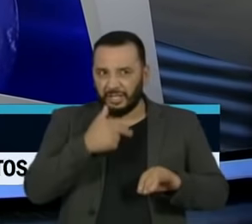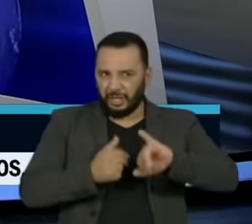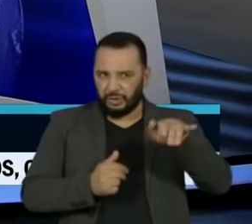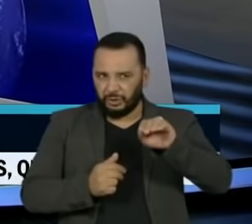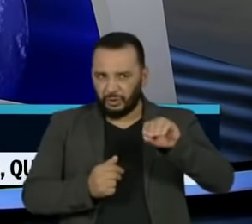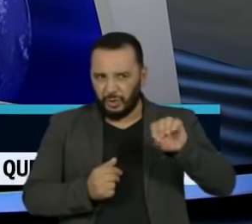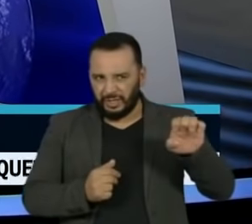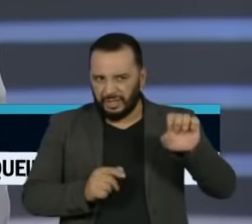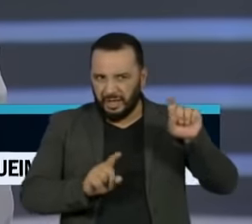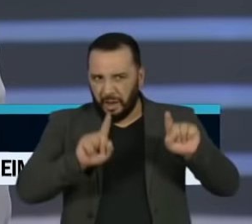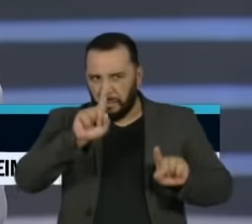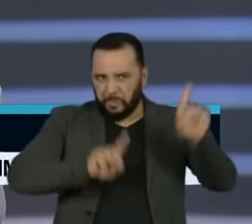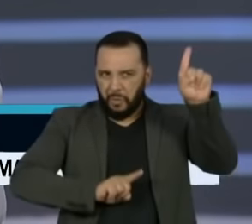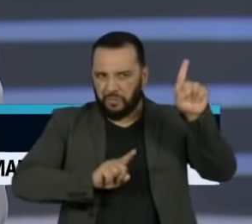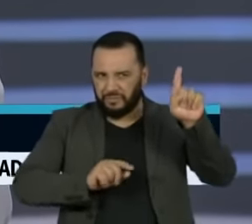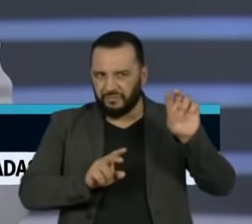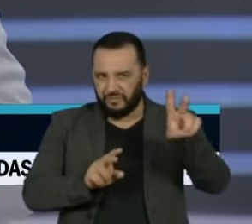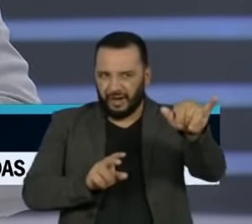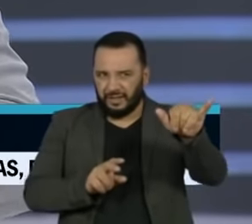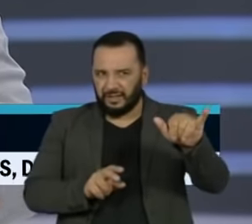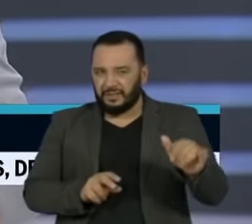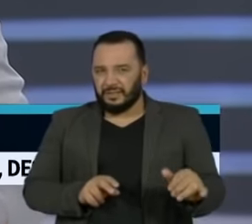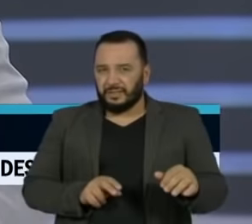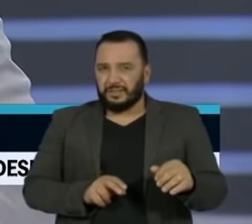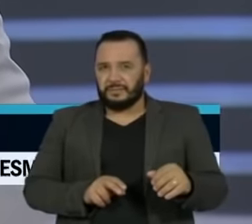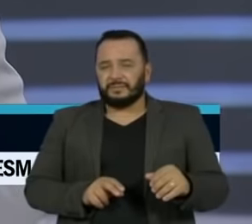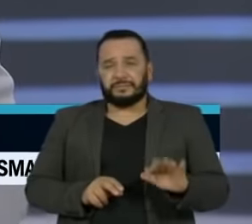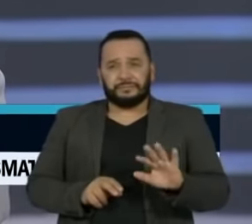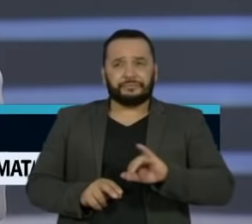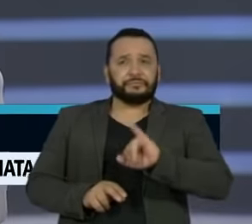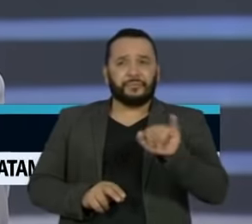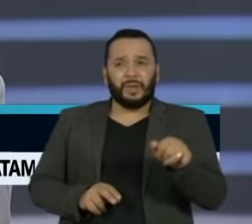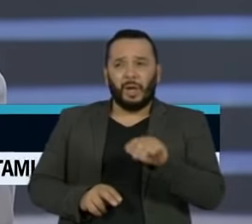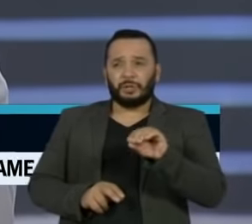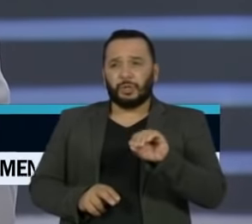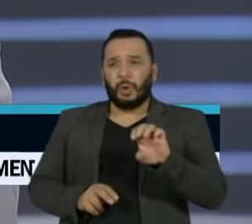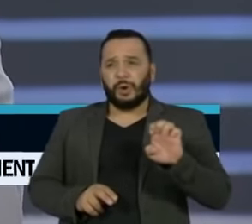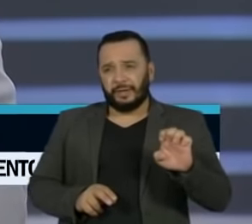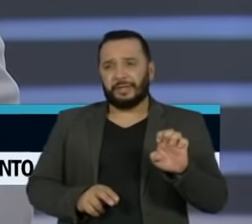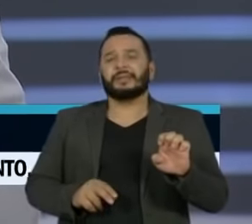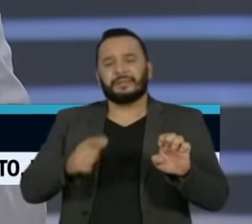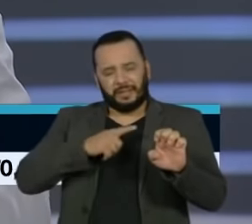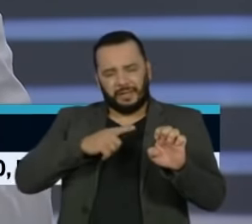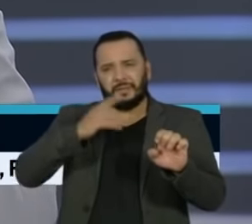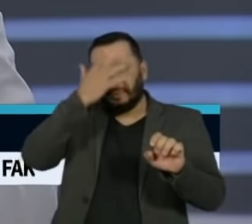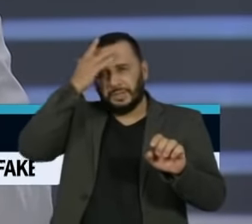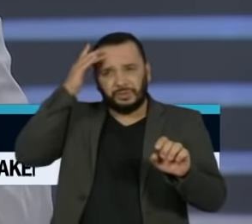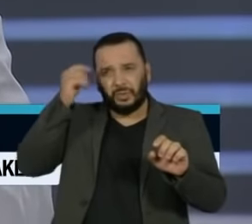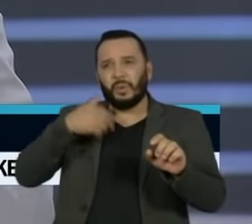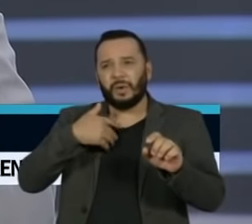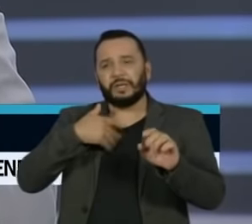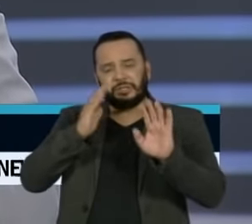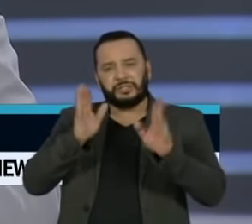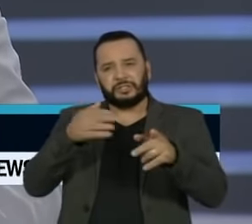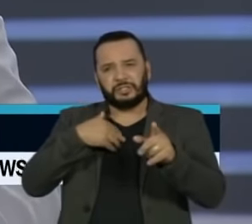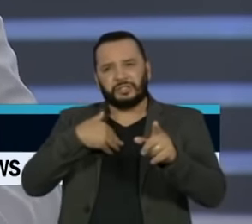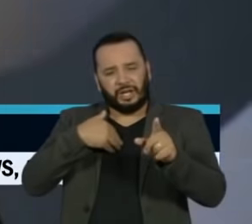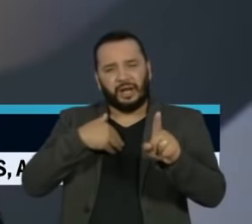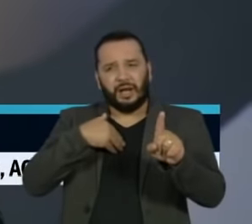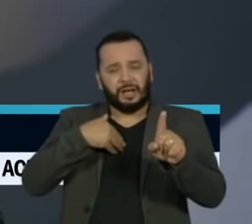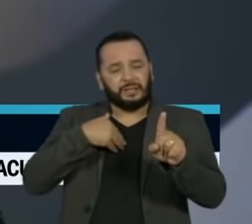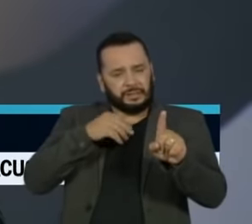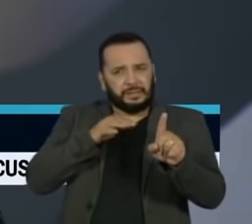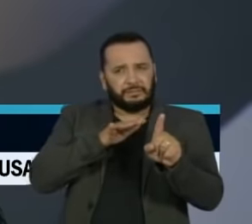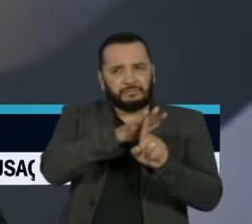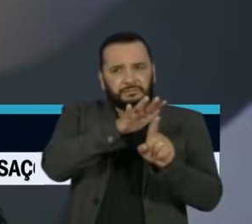tem tanto peso? Eu acho que ele tem aquele grupo de sectos de seguidores que não ouve, que não enxerga, que não sentem